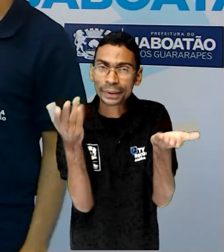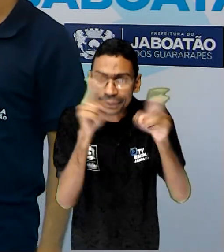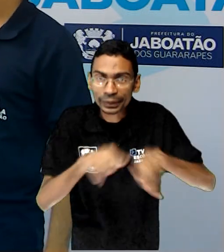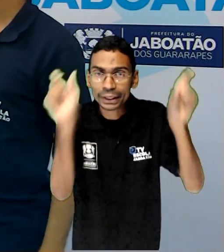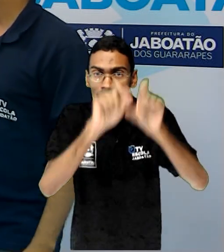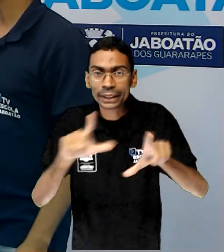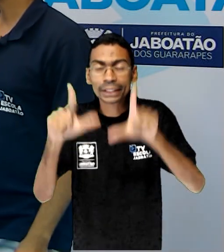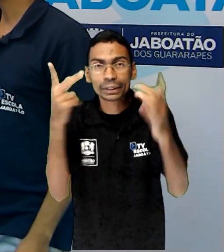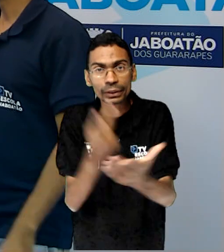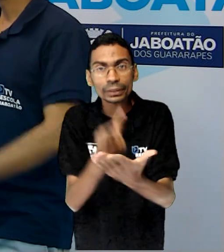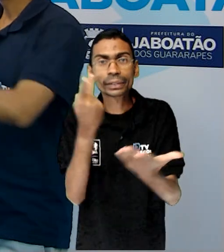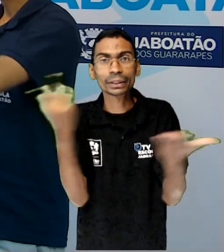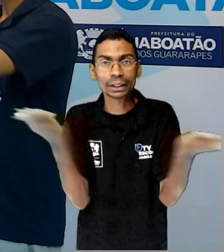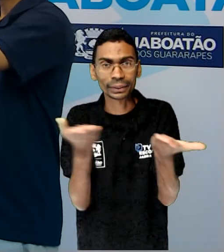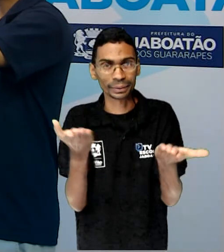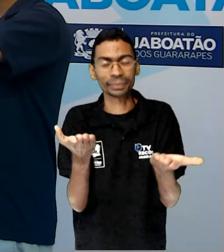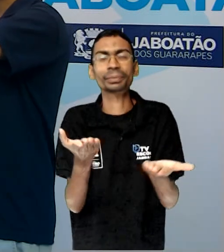aconteceu.